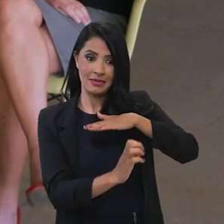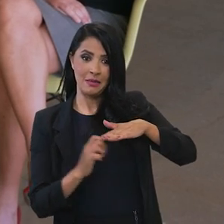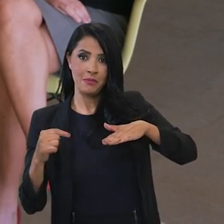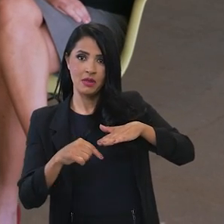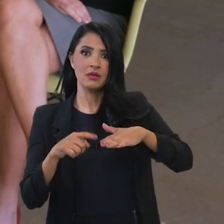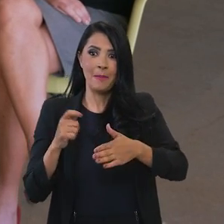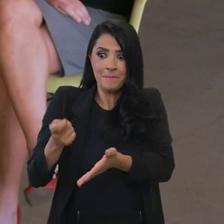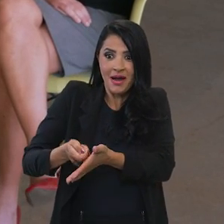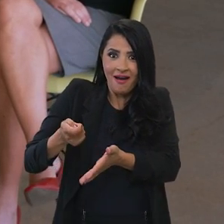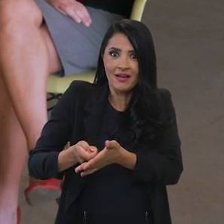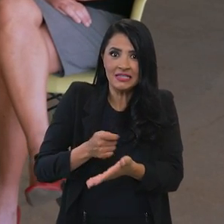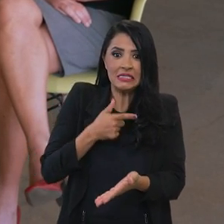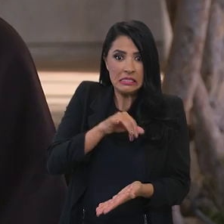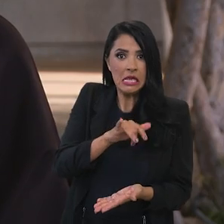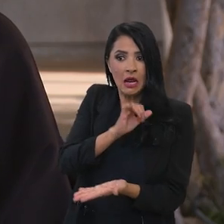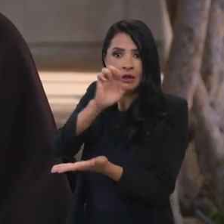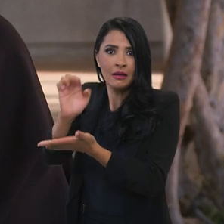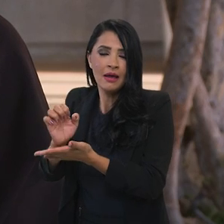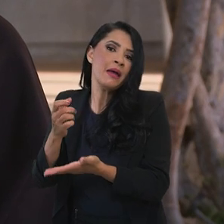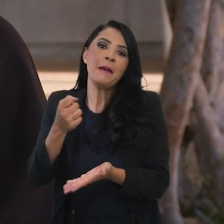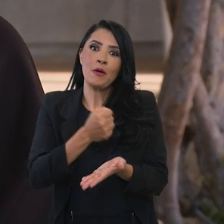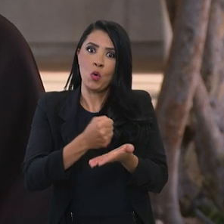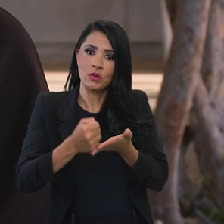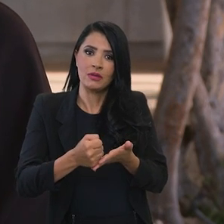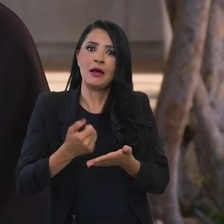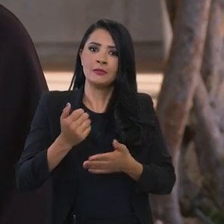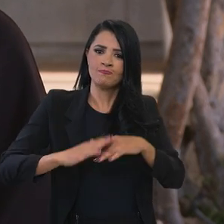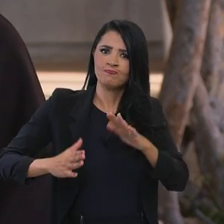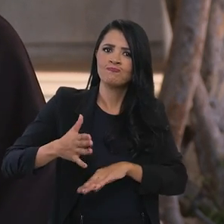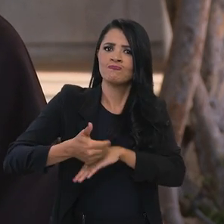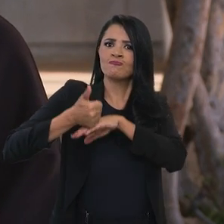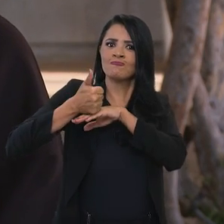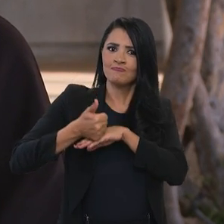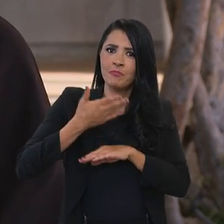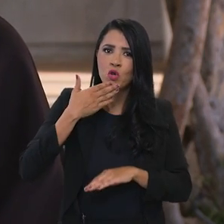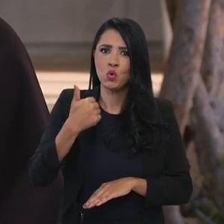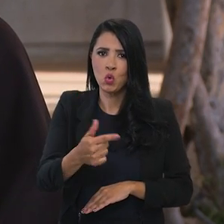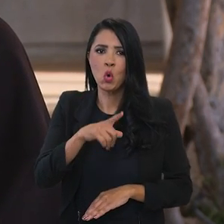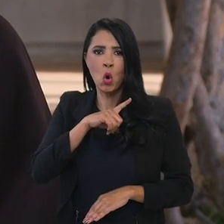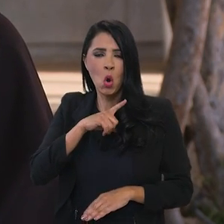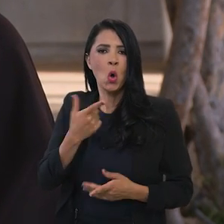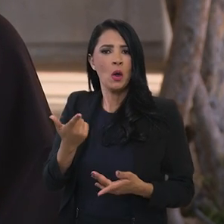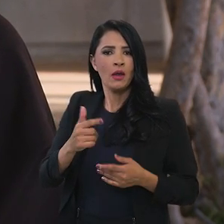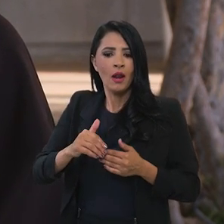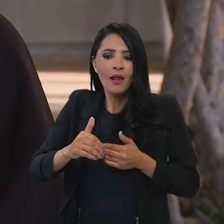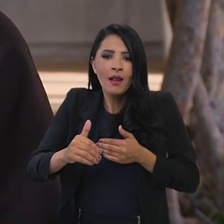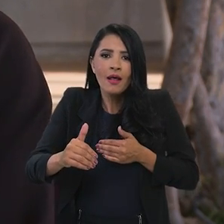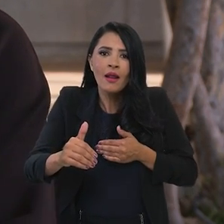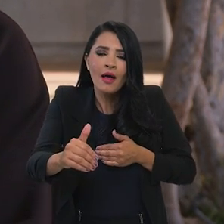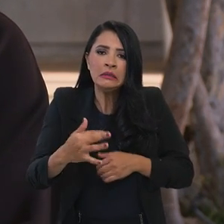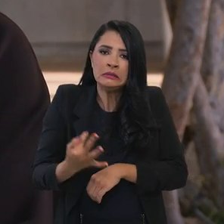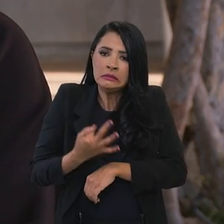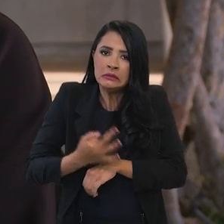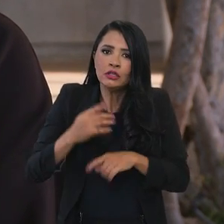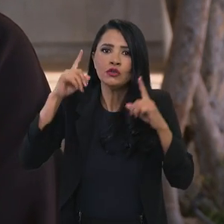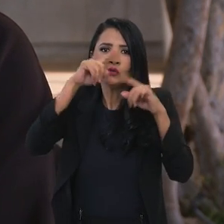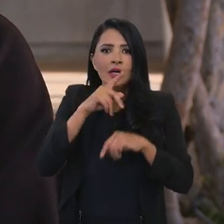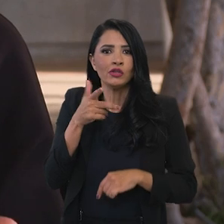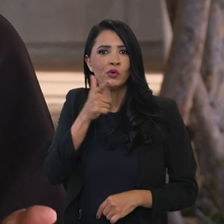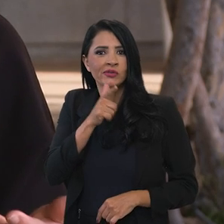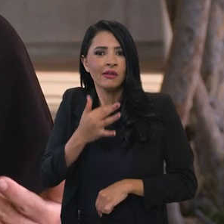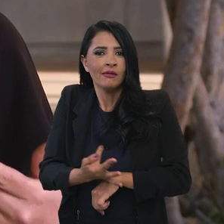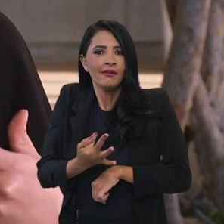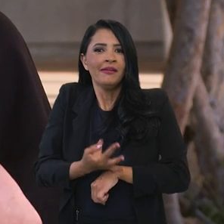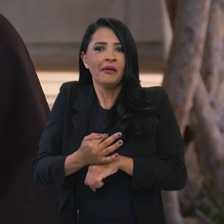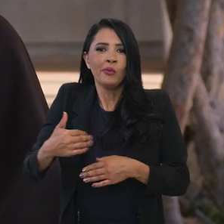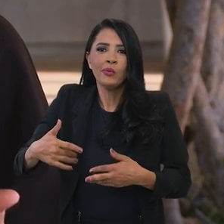né? Elas duram mais tempo, elas são mais competitivas, são mais inovadoras, elas remuneram melhor, como eu